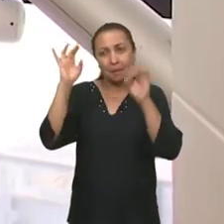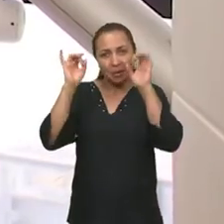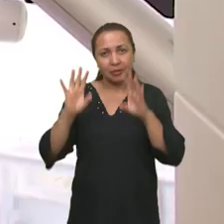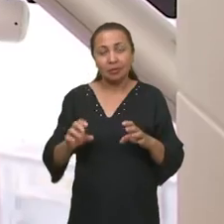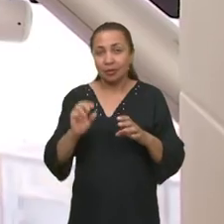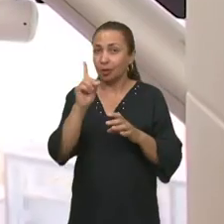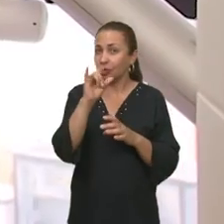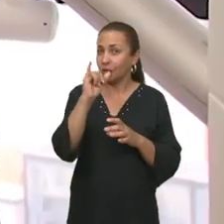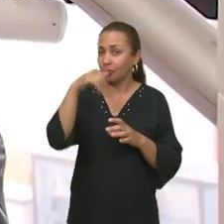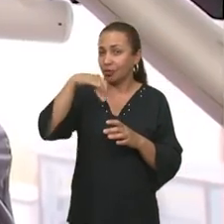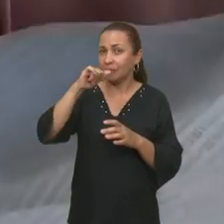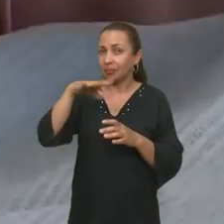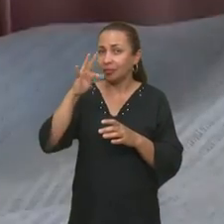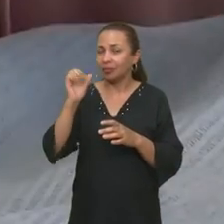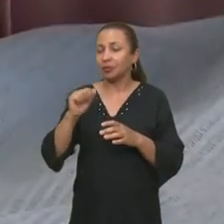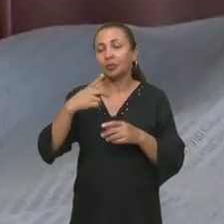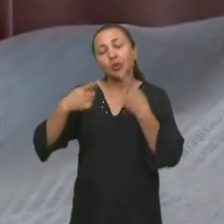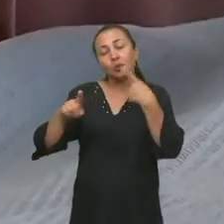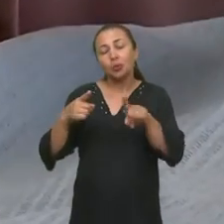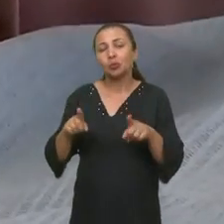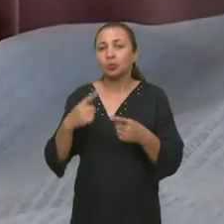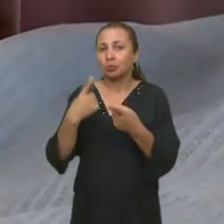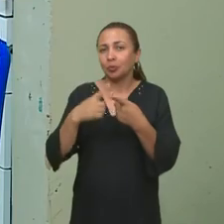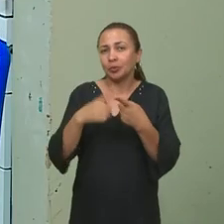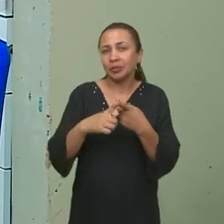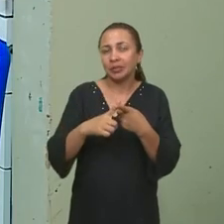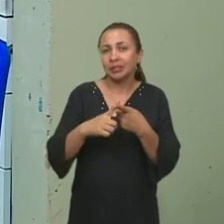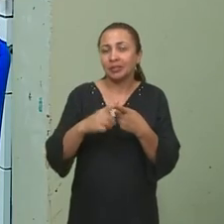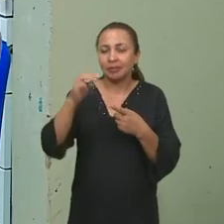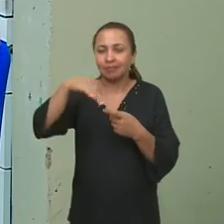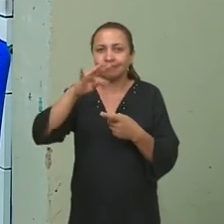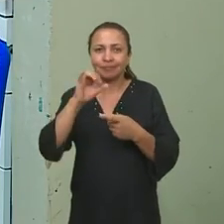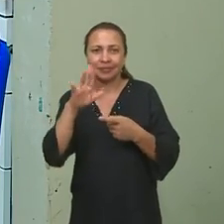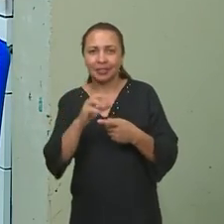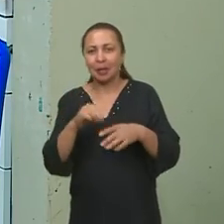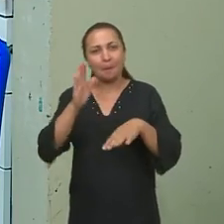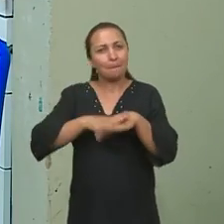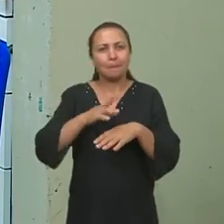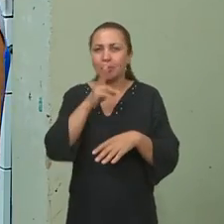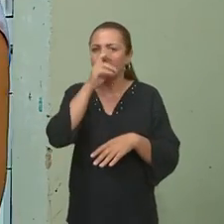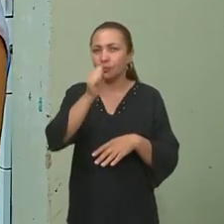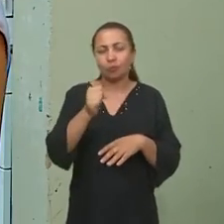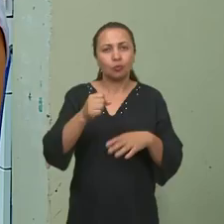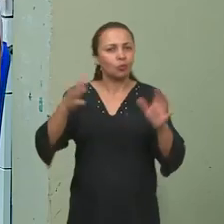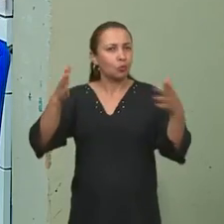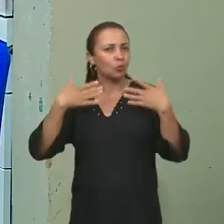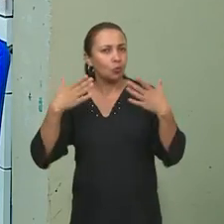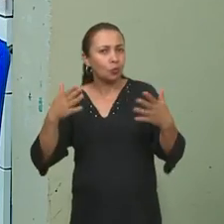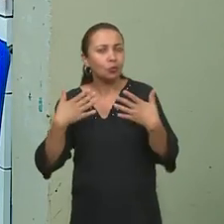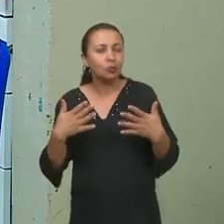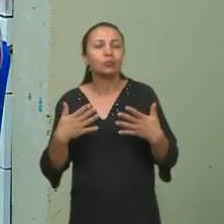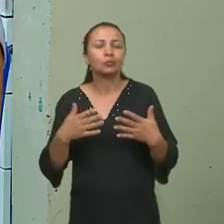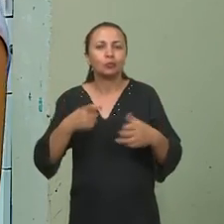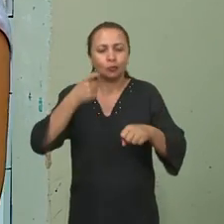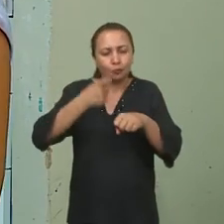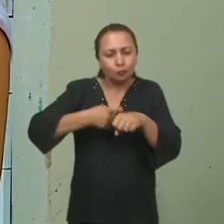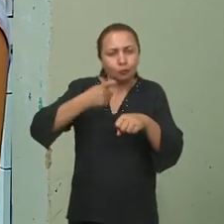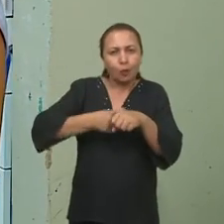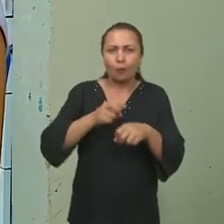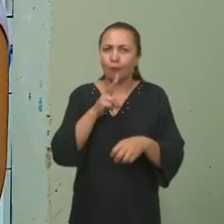das suas brocas com inserto de tungsteno, do que das demais. Por quê? Porque esses materiais, eles são mais resistentes à alta temperatura,